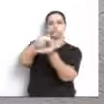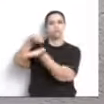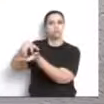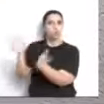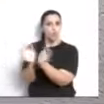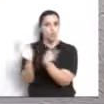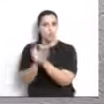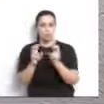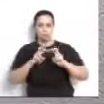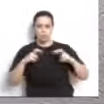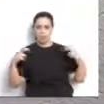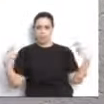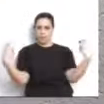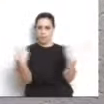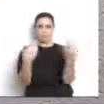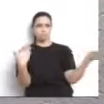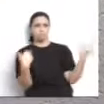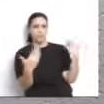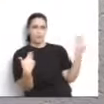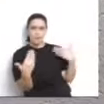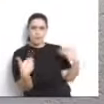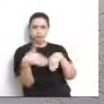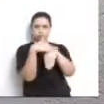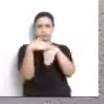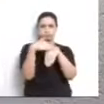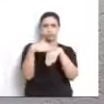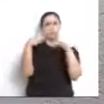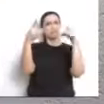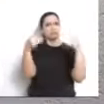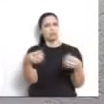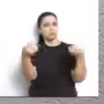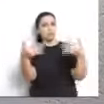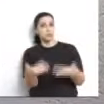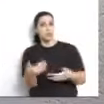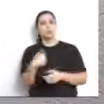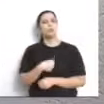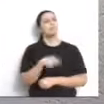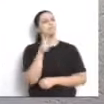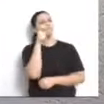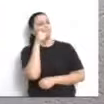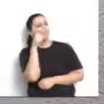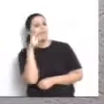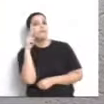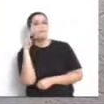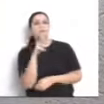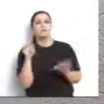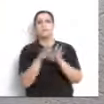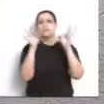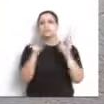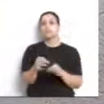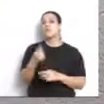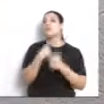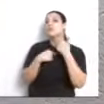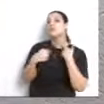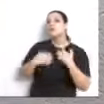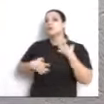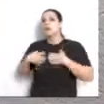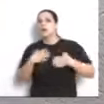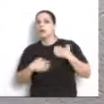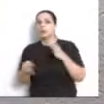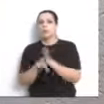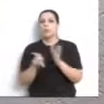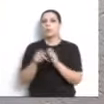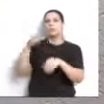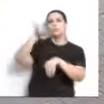Uma conversa de igual para igual, muito franca e transparente, onde ele pôde ouvir com toda a certeza o anseio e angústia